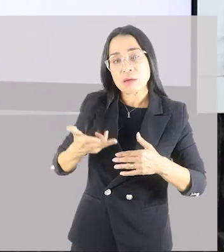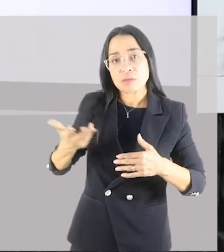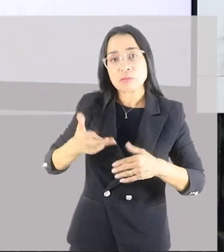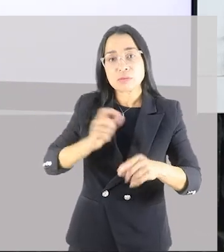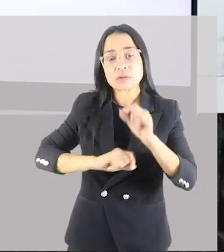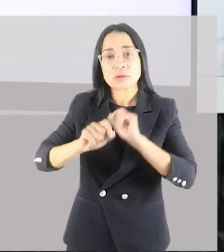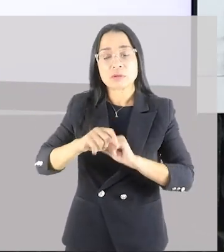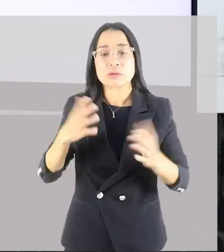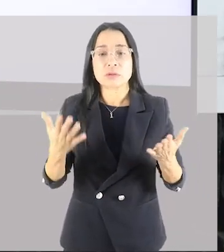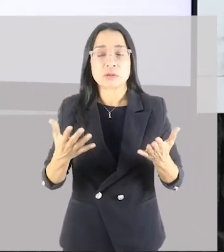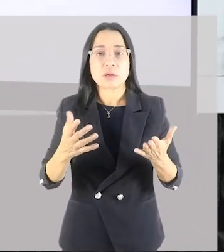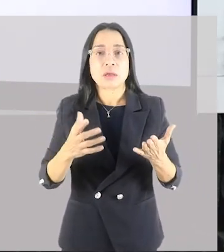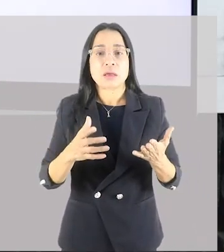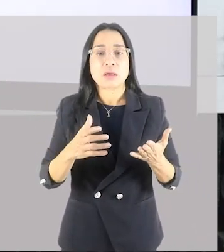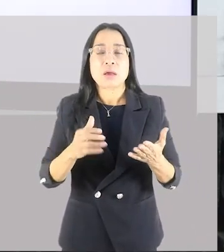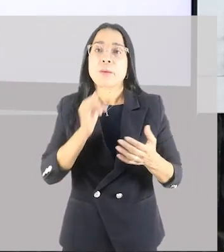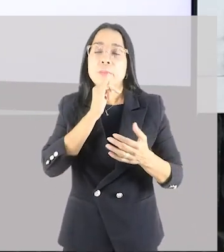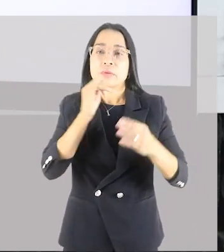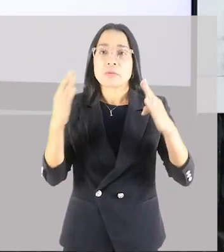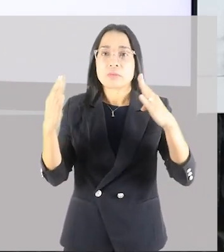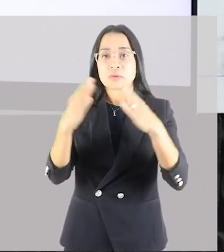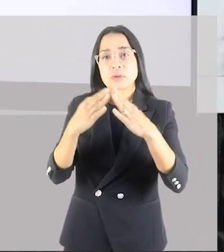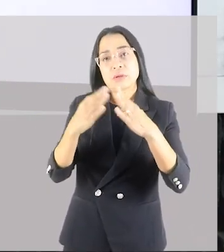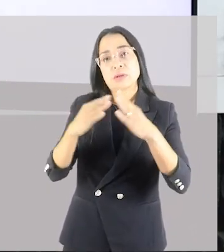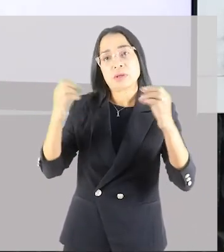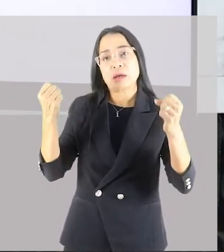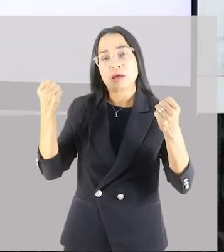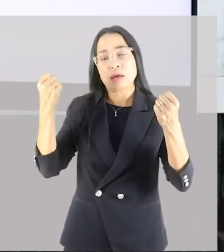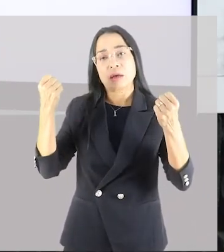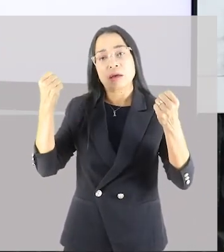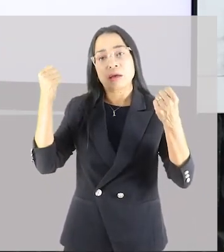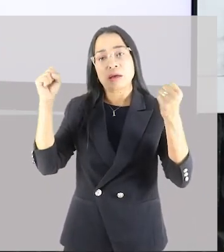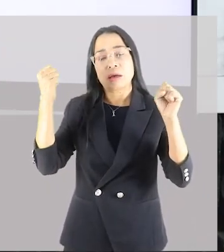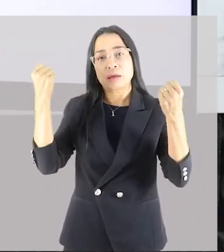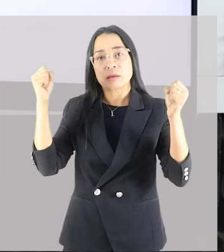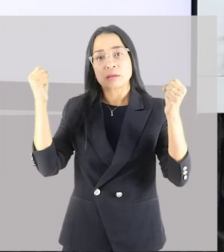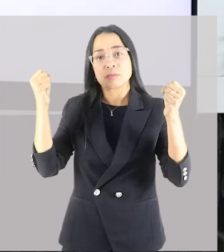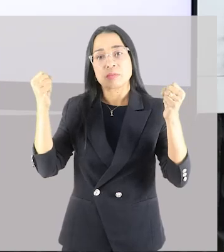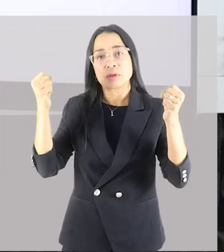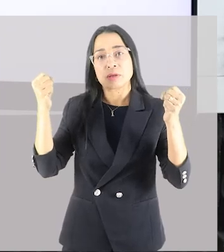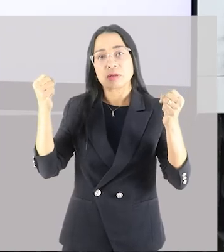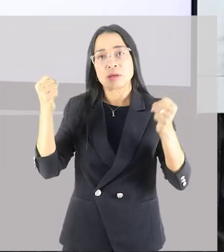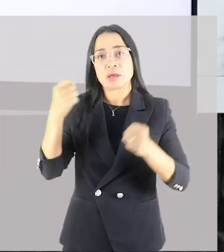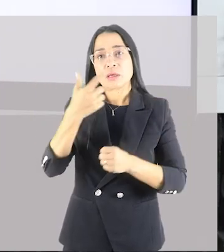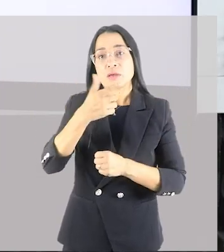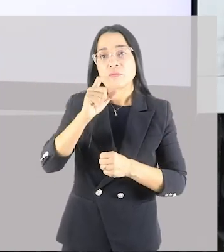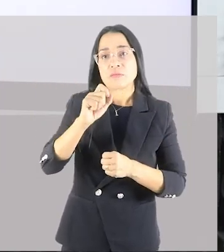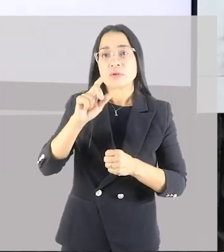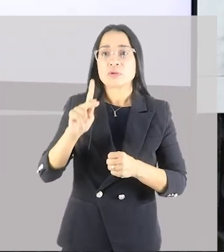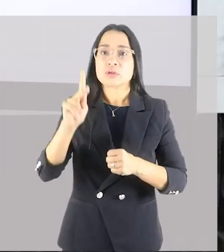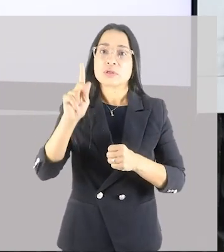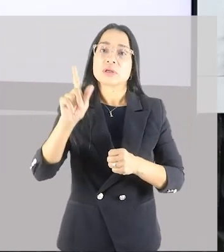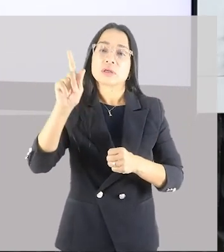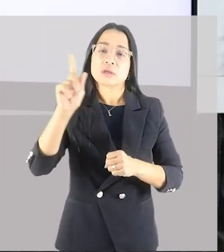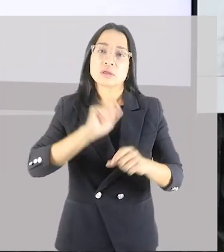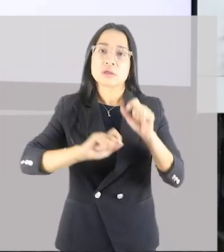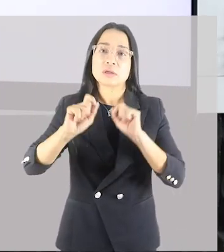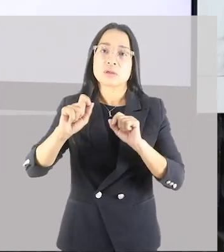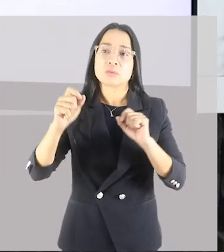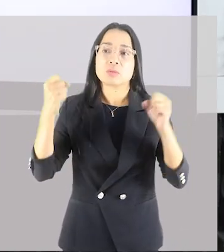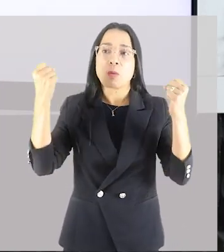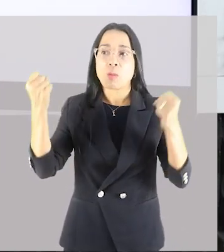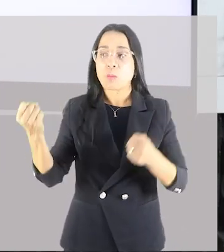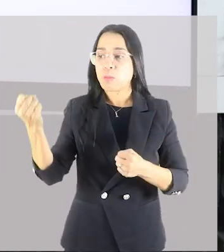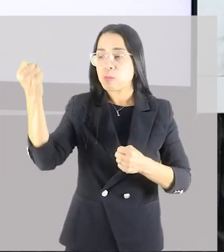sobrecarga. Você vai na academia e você levanta 20 quilos lá no supino. E você passa três,